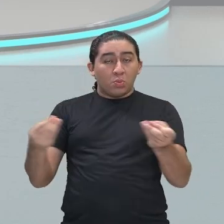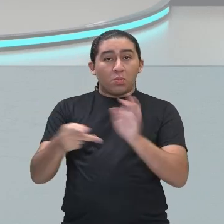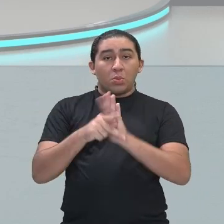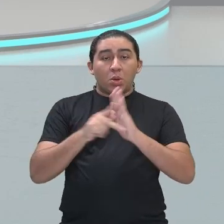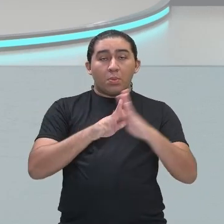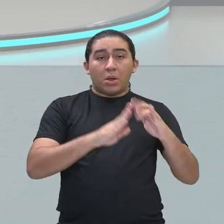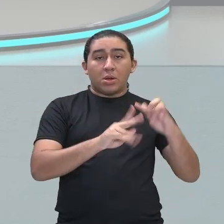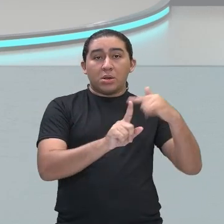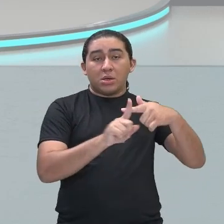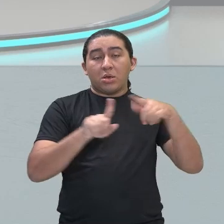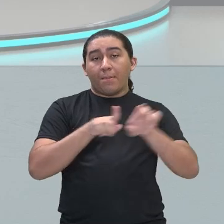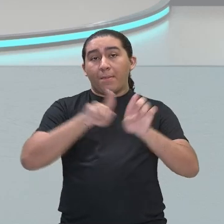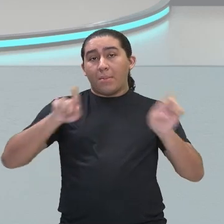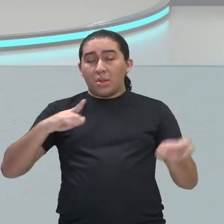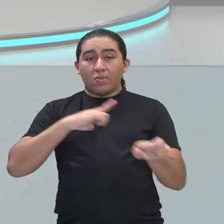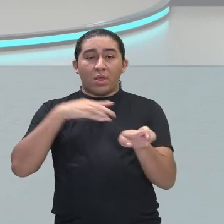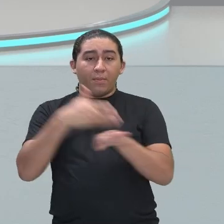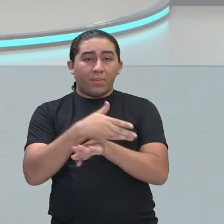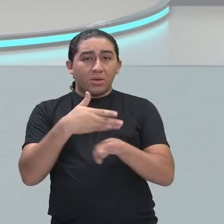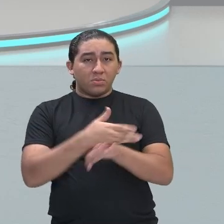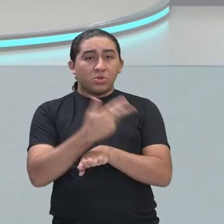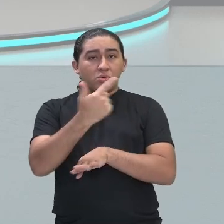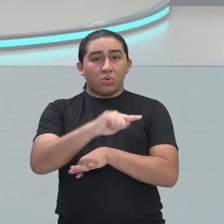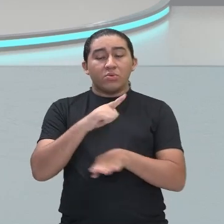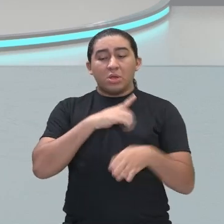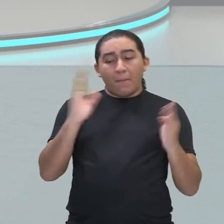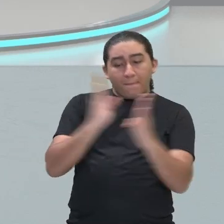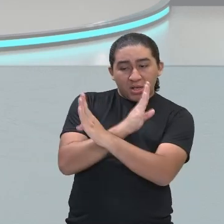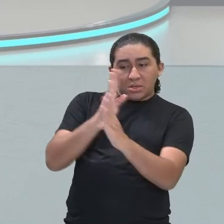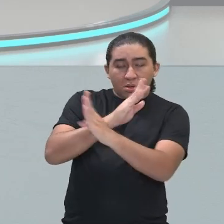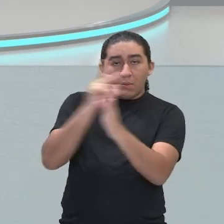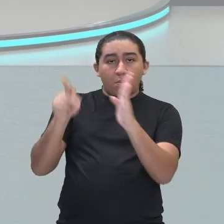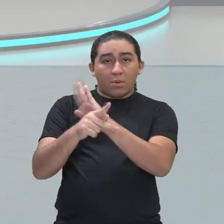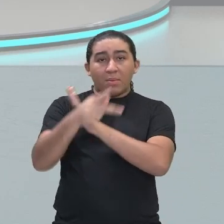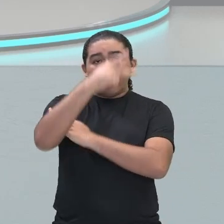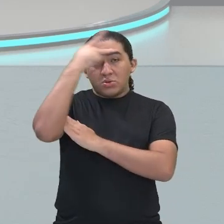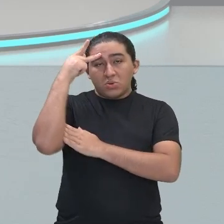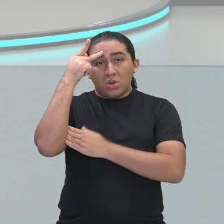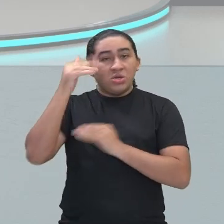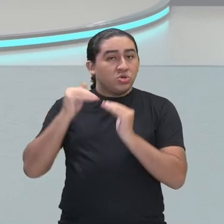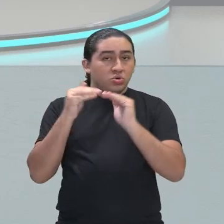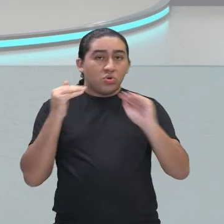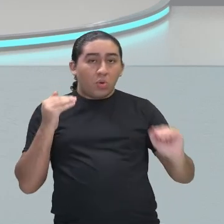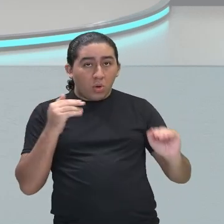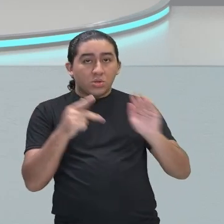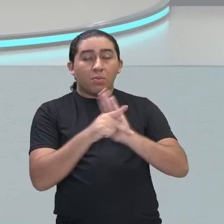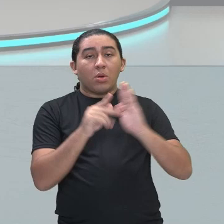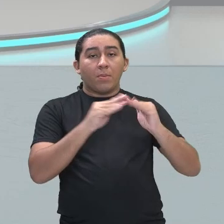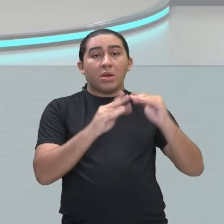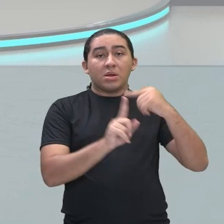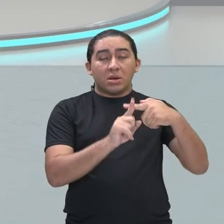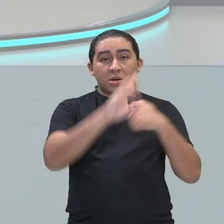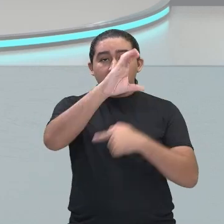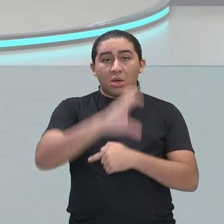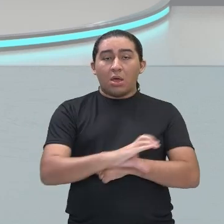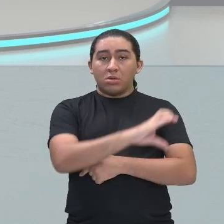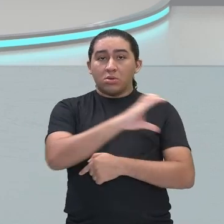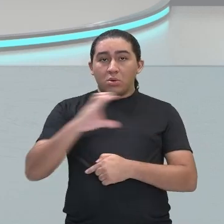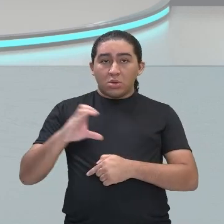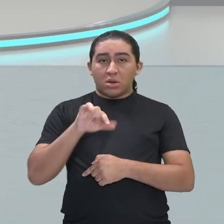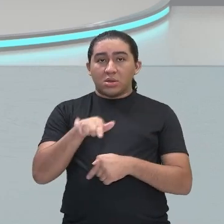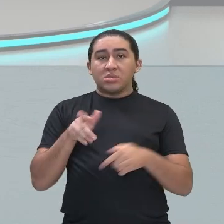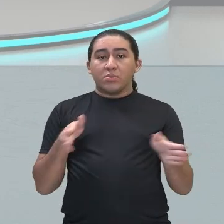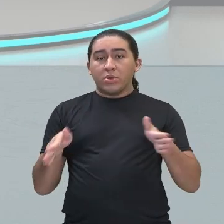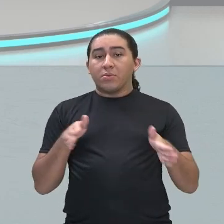Mas, houve a Inquisição, uma perseguição àquelas pessoas que não concordavam com os dogmas da Igreja Católica no